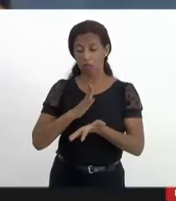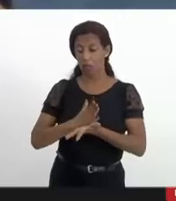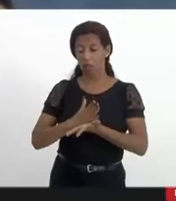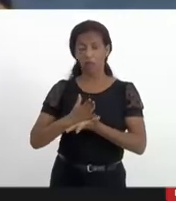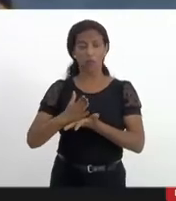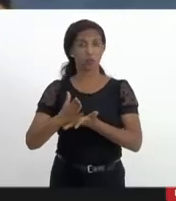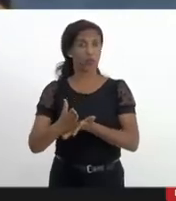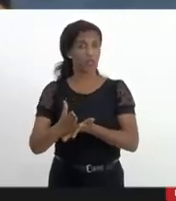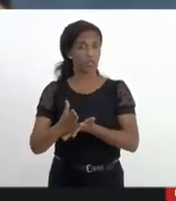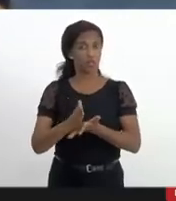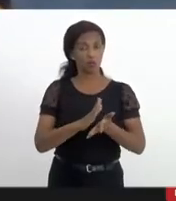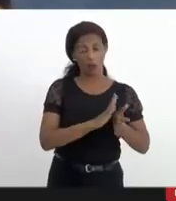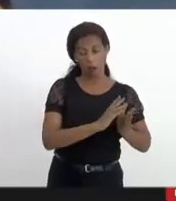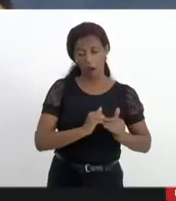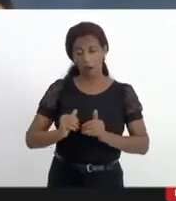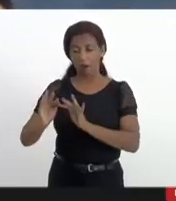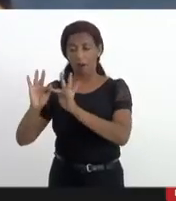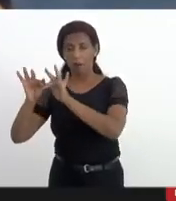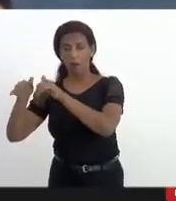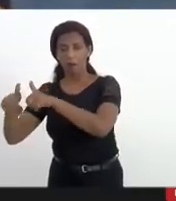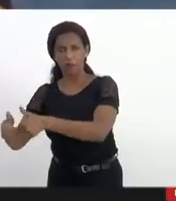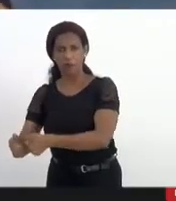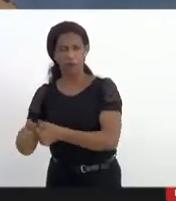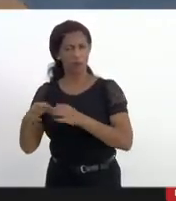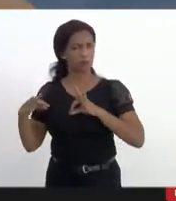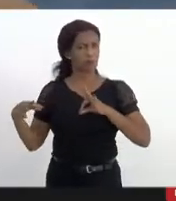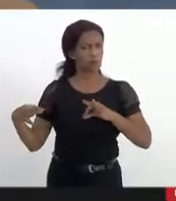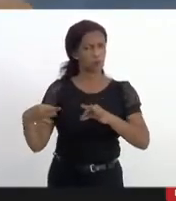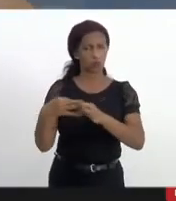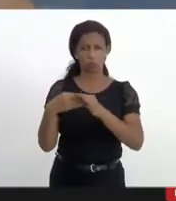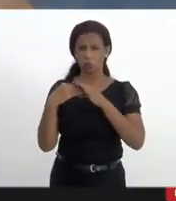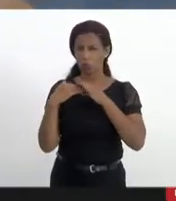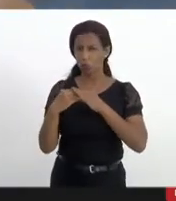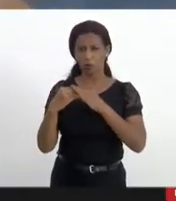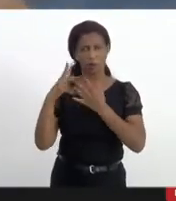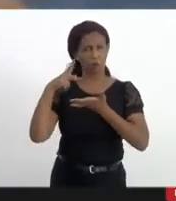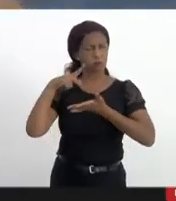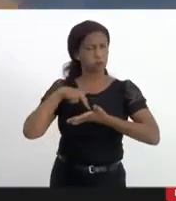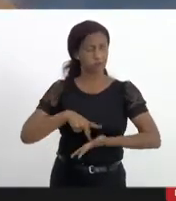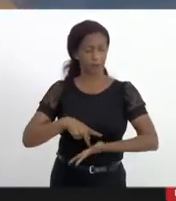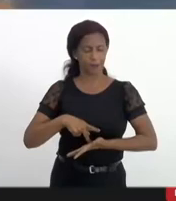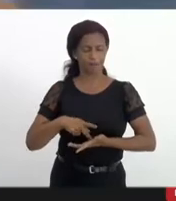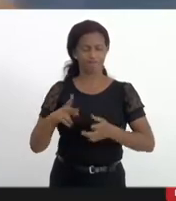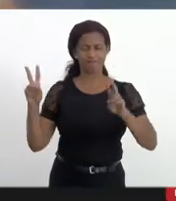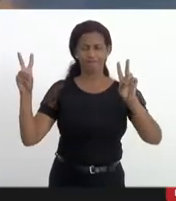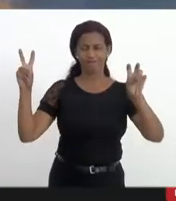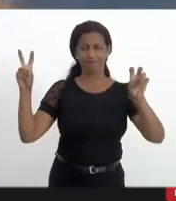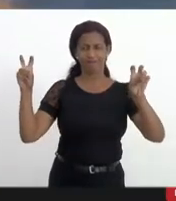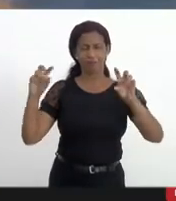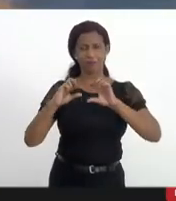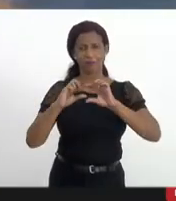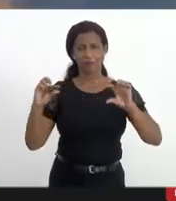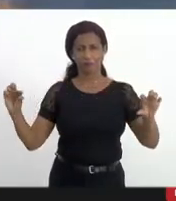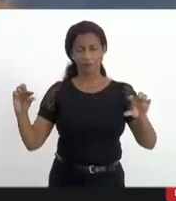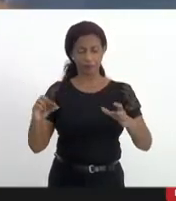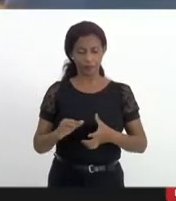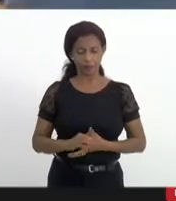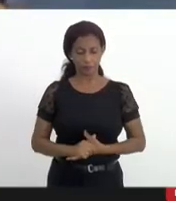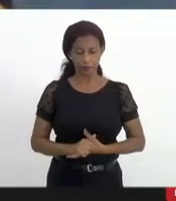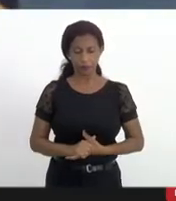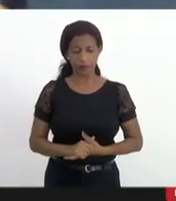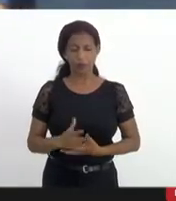até o final dentro de total legalidade. Eu trago esse trecho, delegado